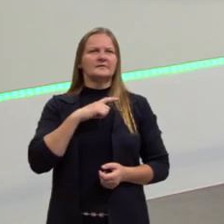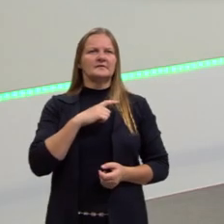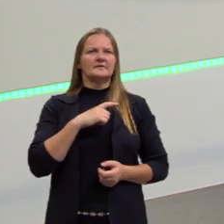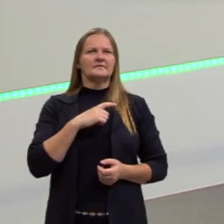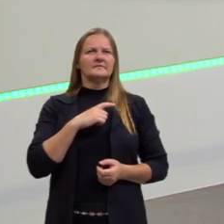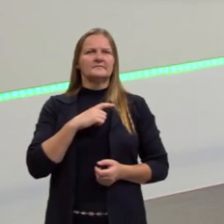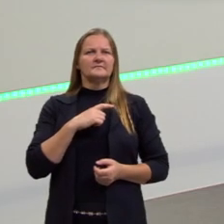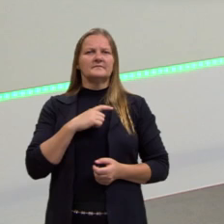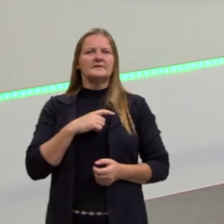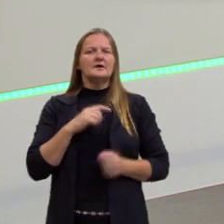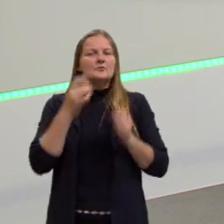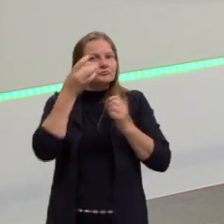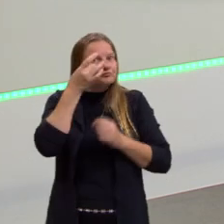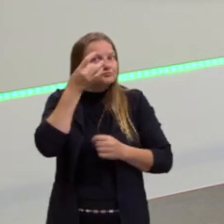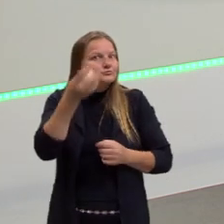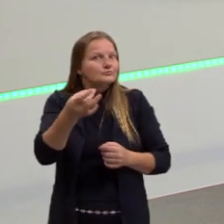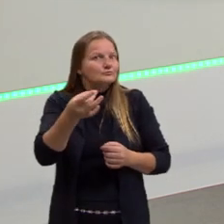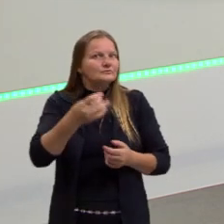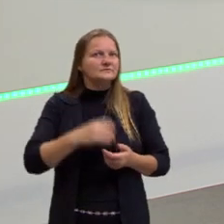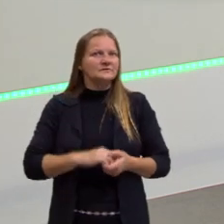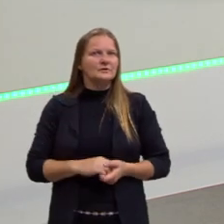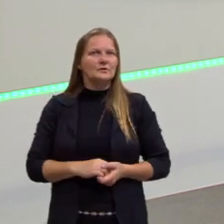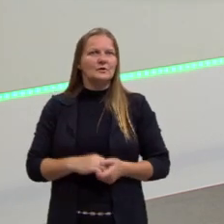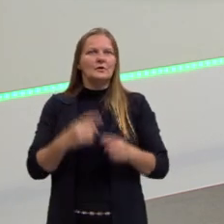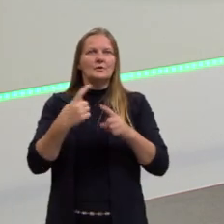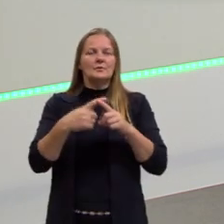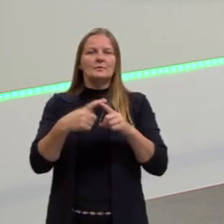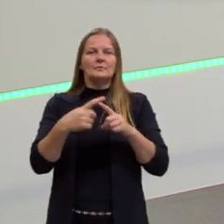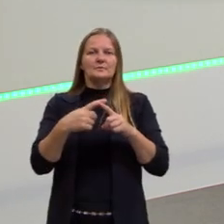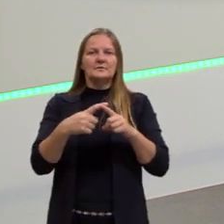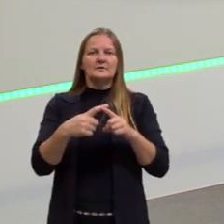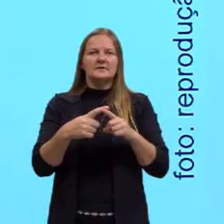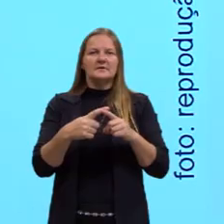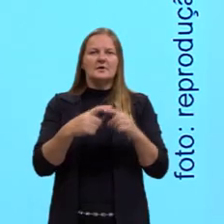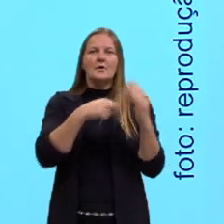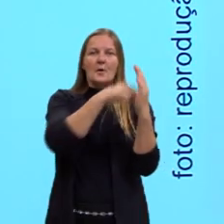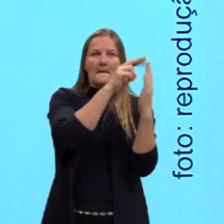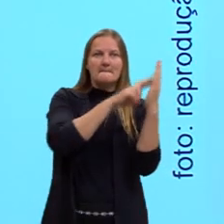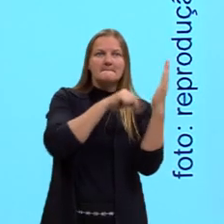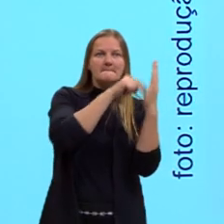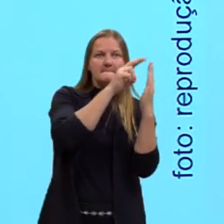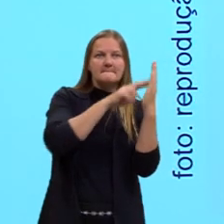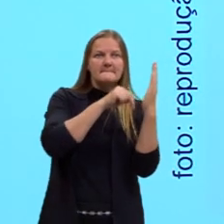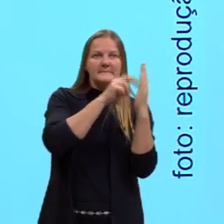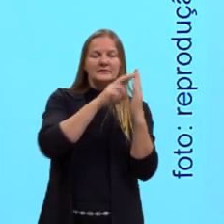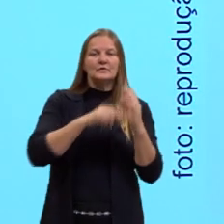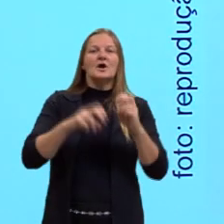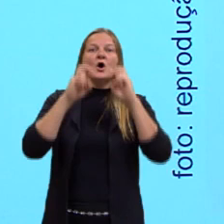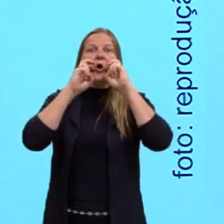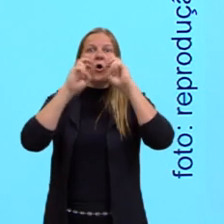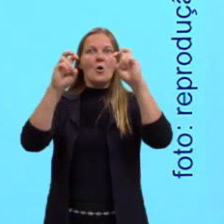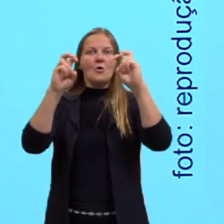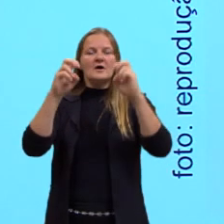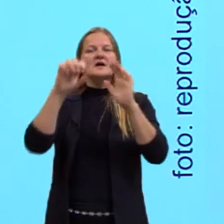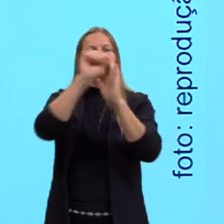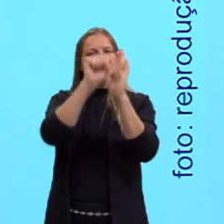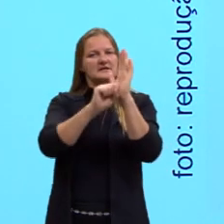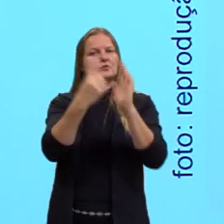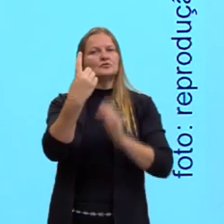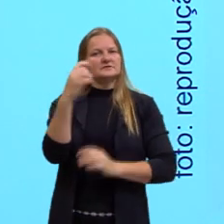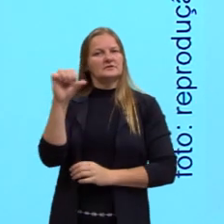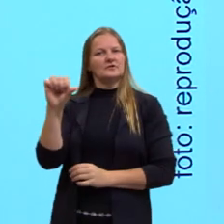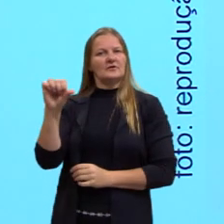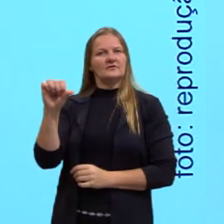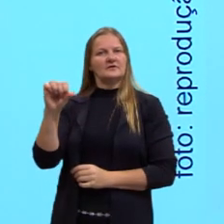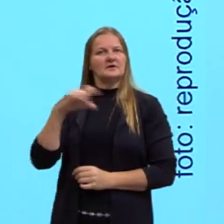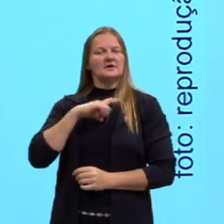atenção para essas imagens, porque a gente tem aqui um quadro, uma pintura, o Grito, do século XIX. E a gente